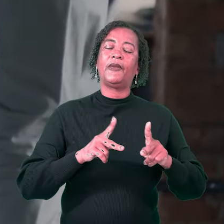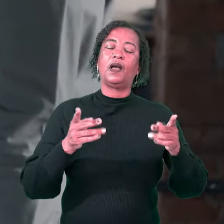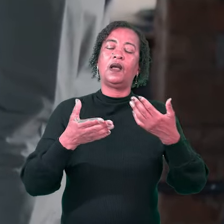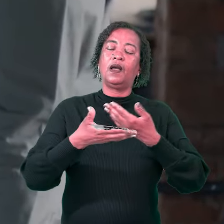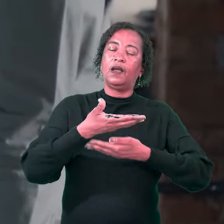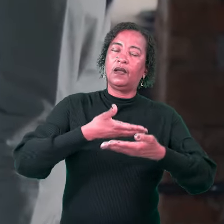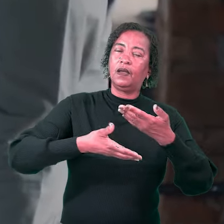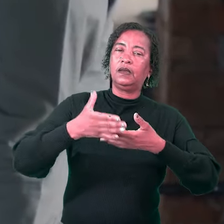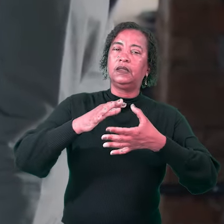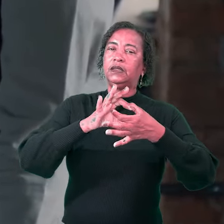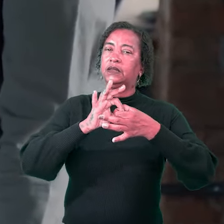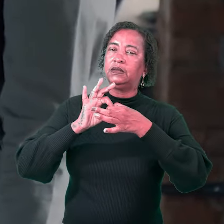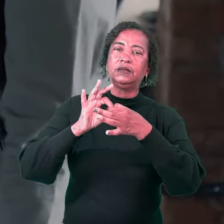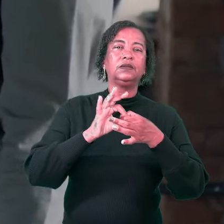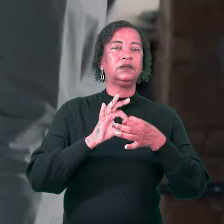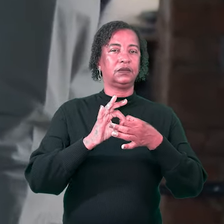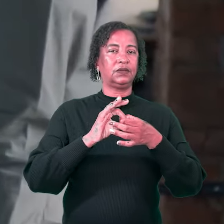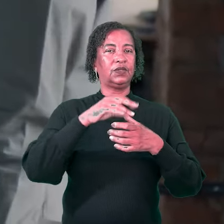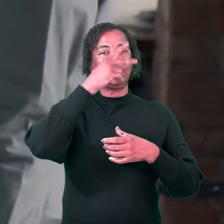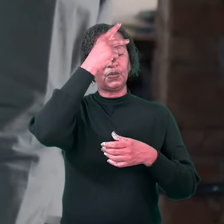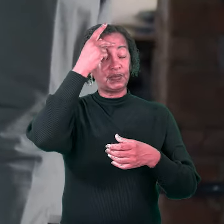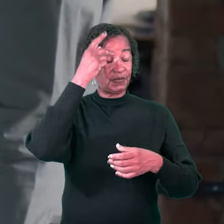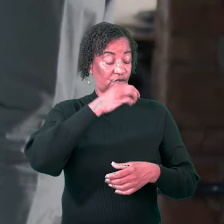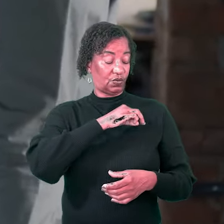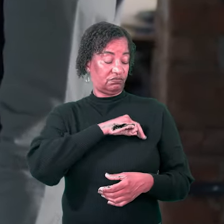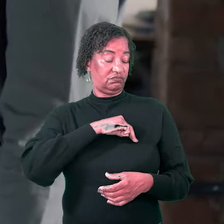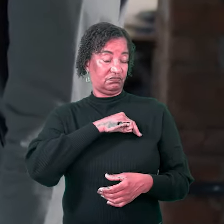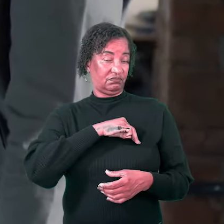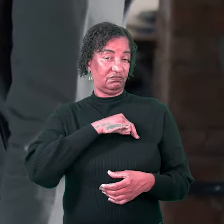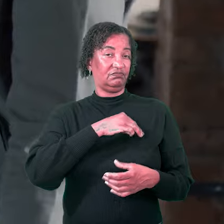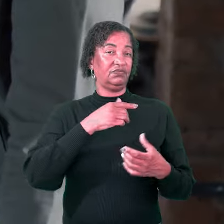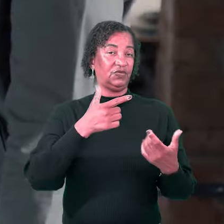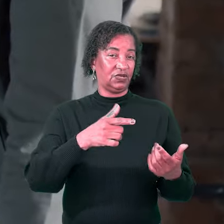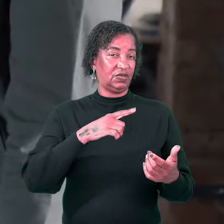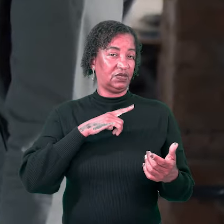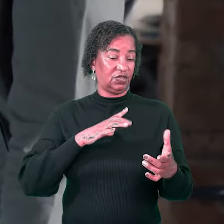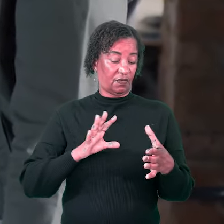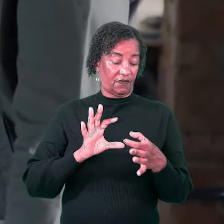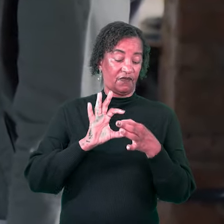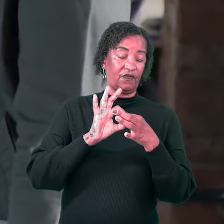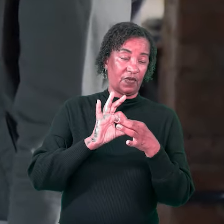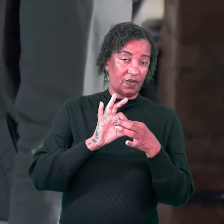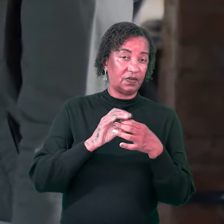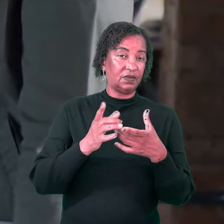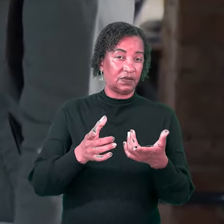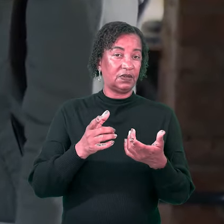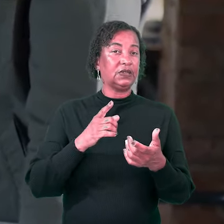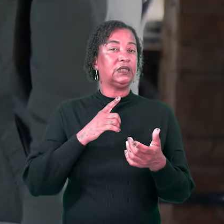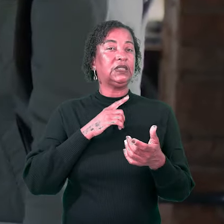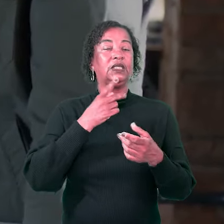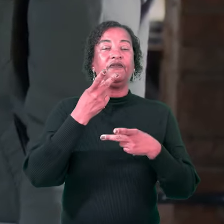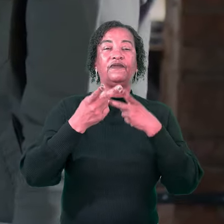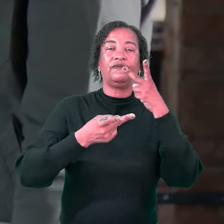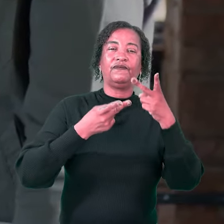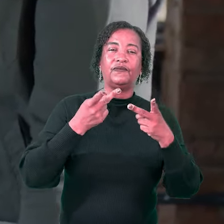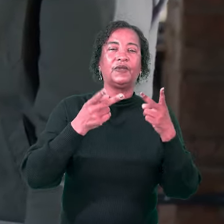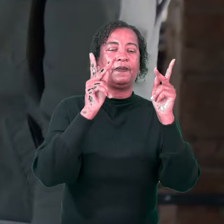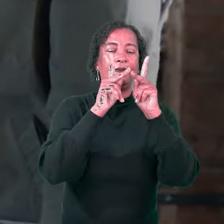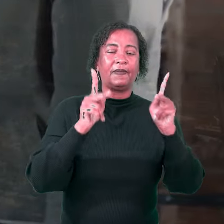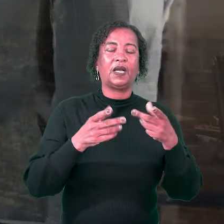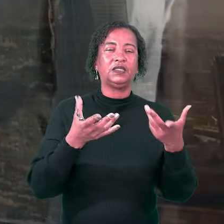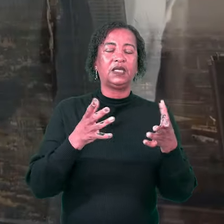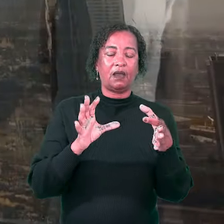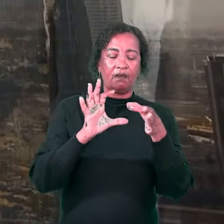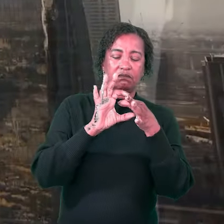Onde um reconciliador exerce o seu ministério de reconciliação, um mensageiro de reconciliação, vai